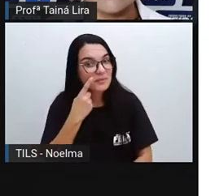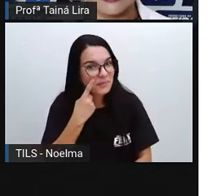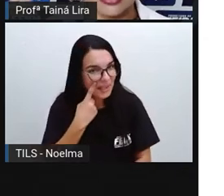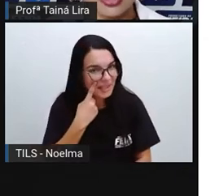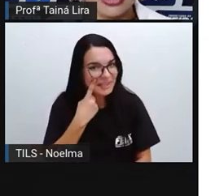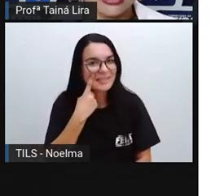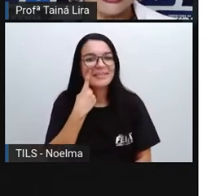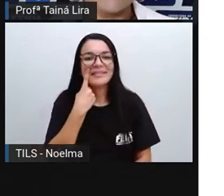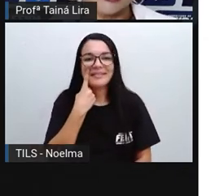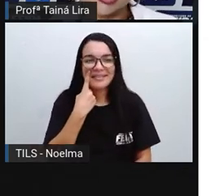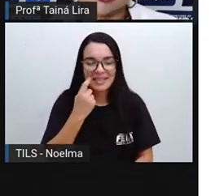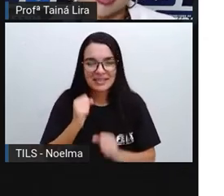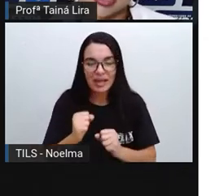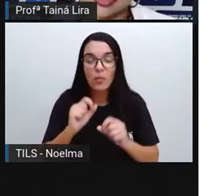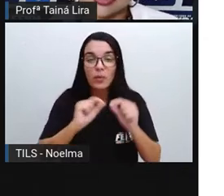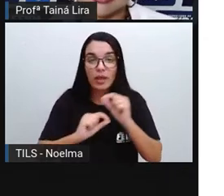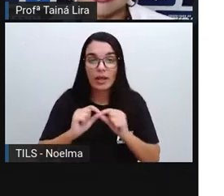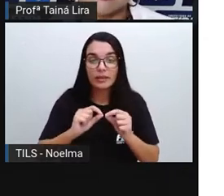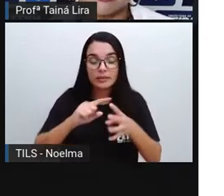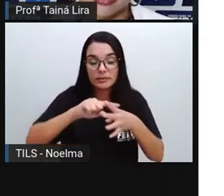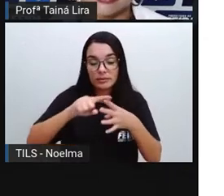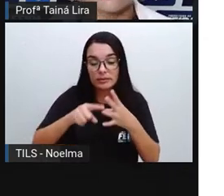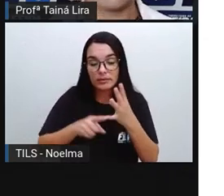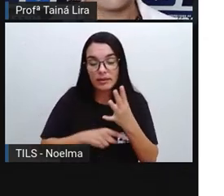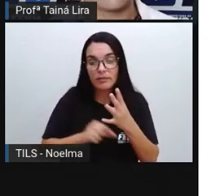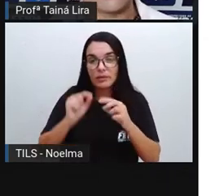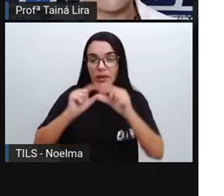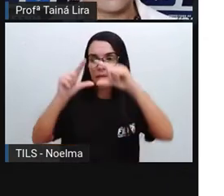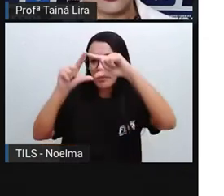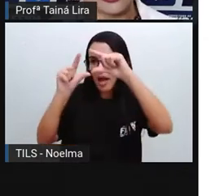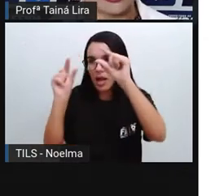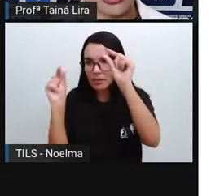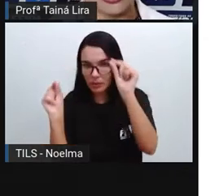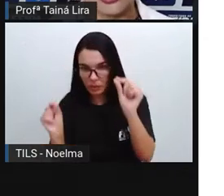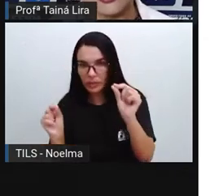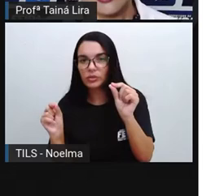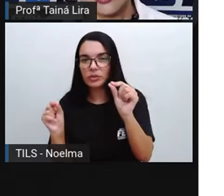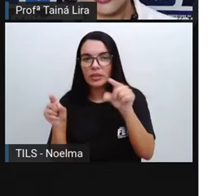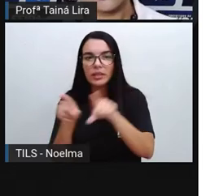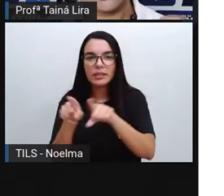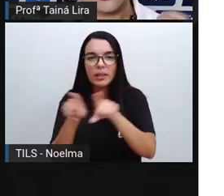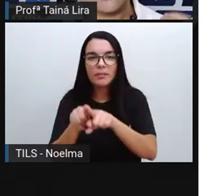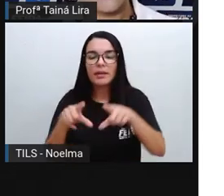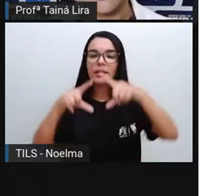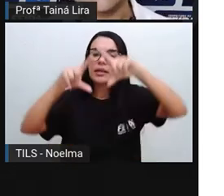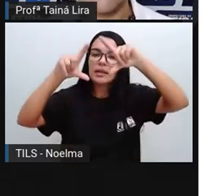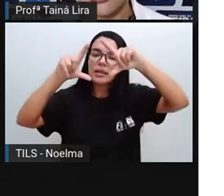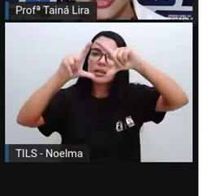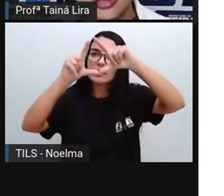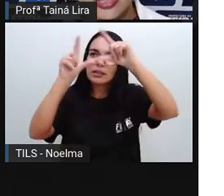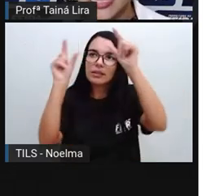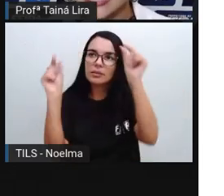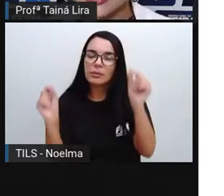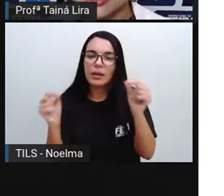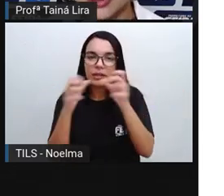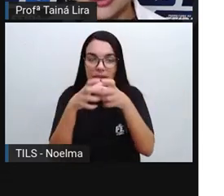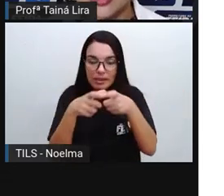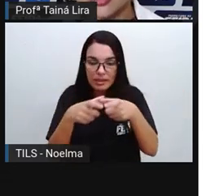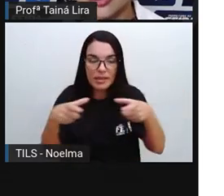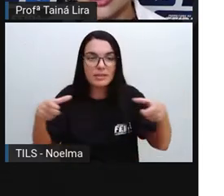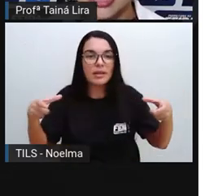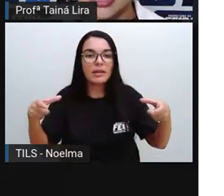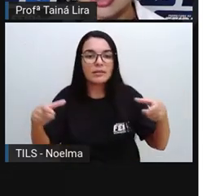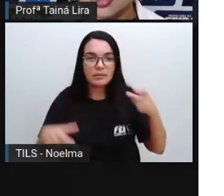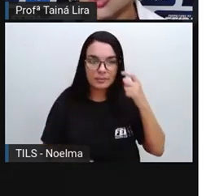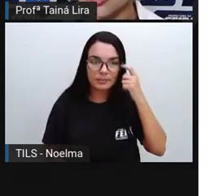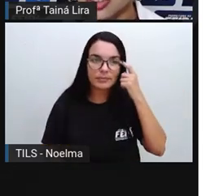crescente e minguante. Então, na fase crescente e minguante, a gente consegue ver a Lua no